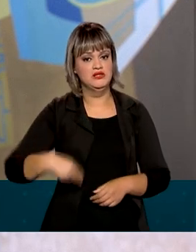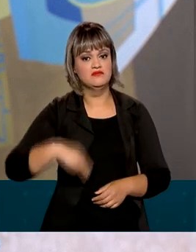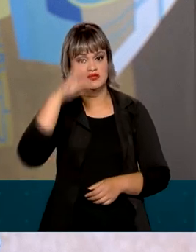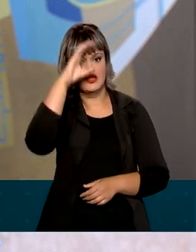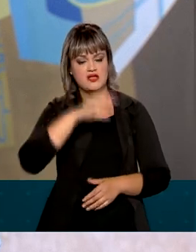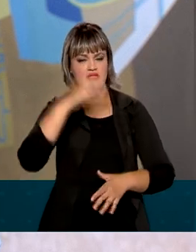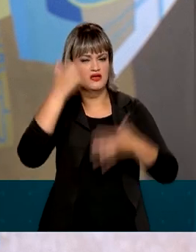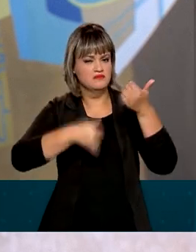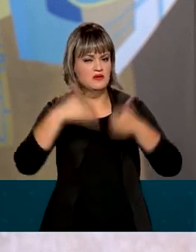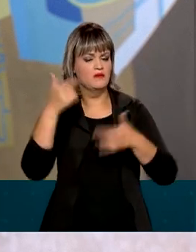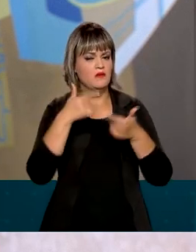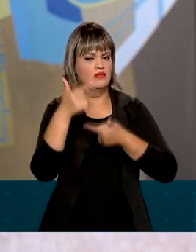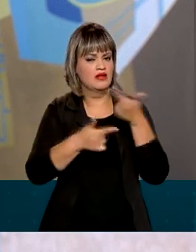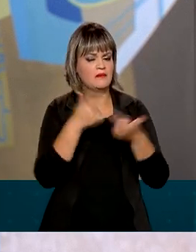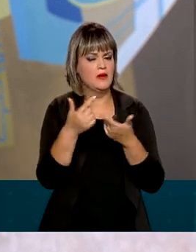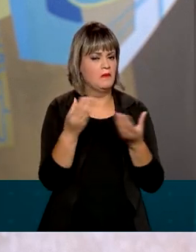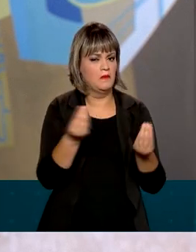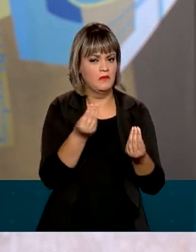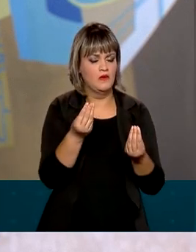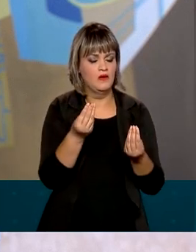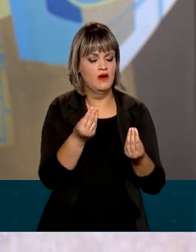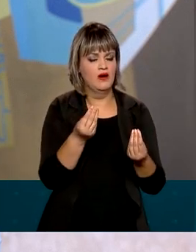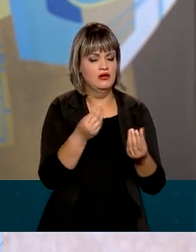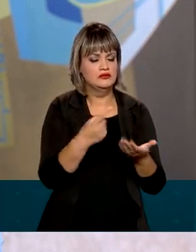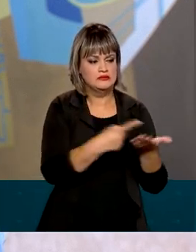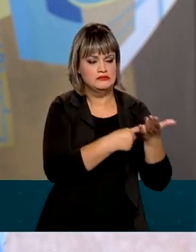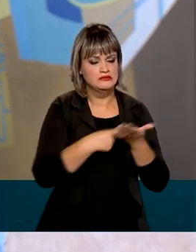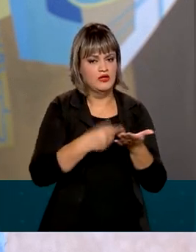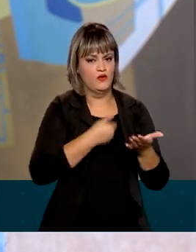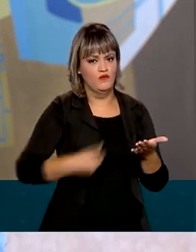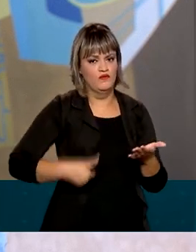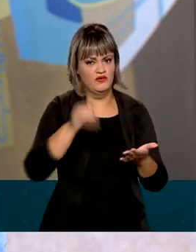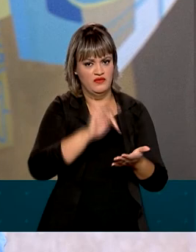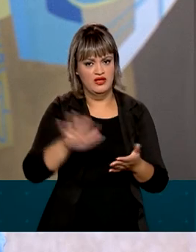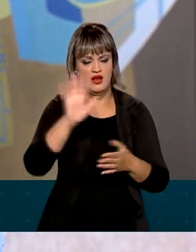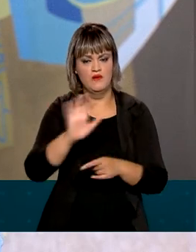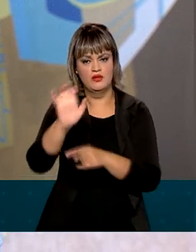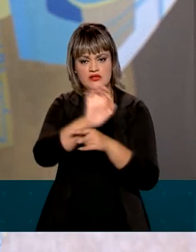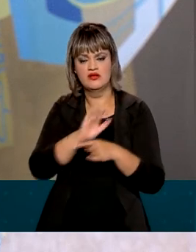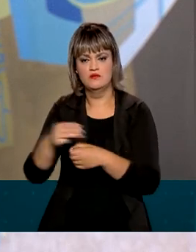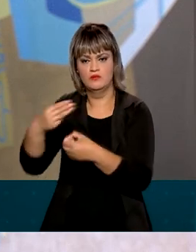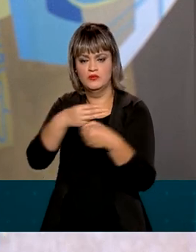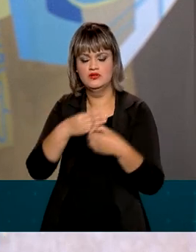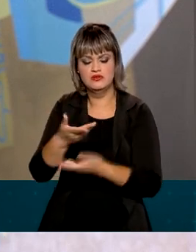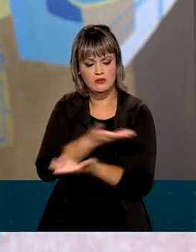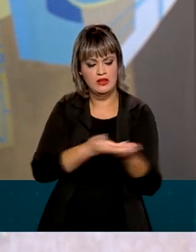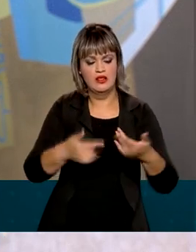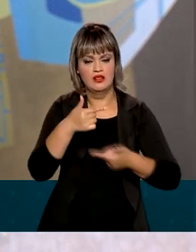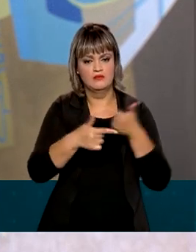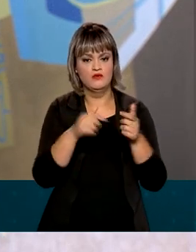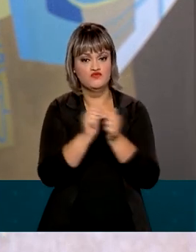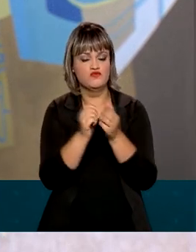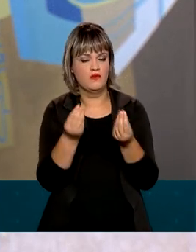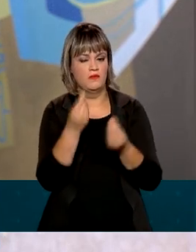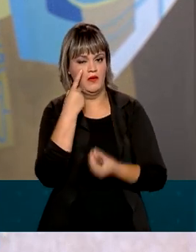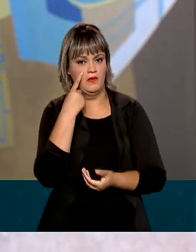ele comentou sobre esse trabalho articulado entre o governo federal, os estados e os municípios. Vamos assistir.